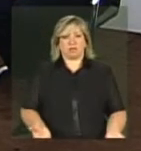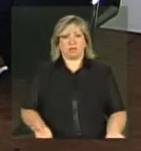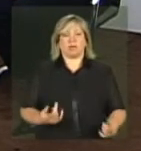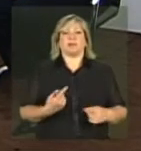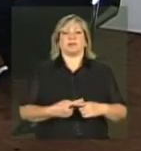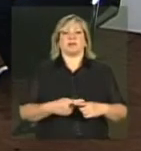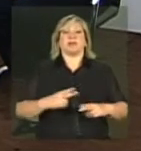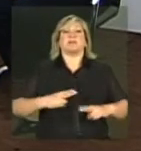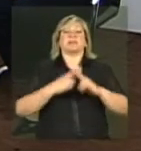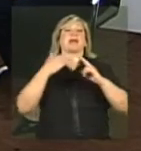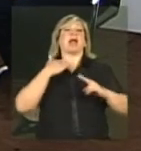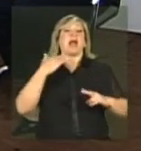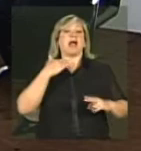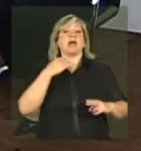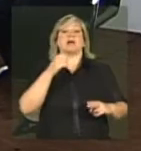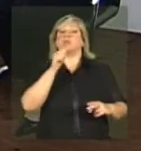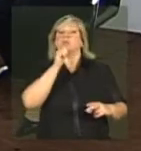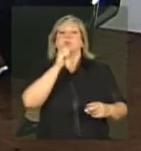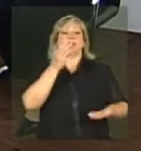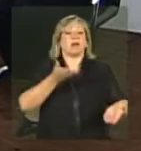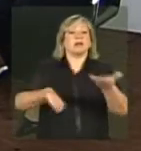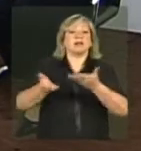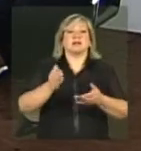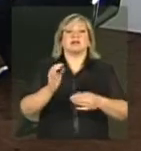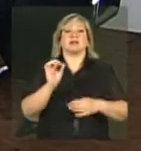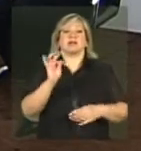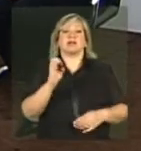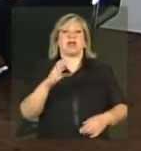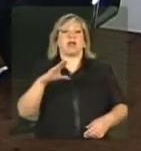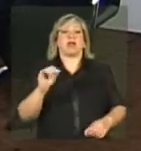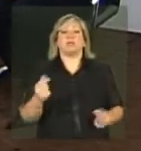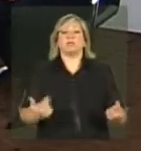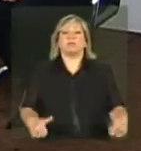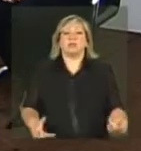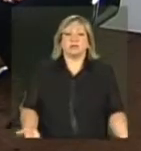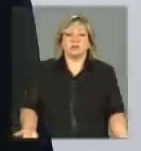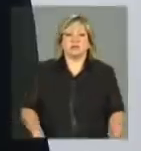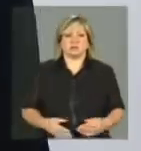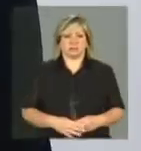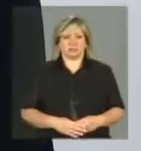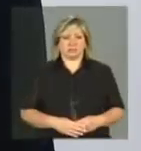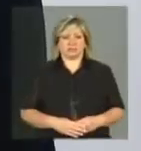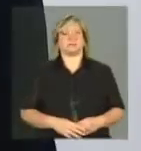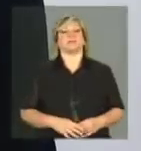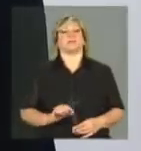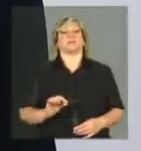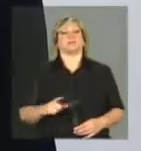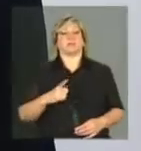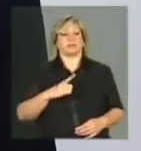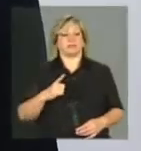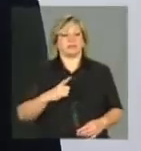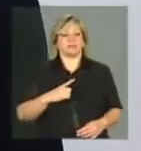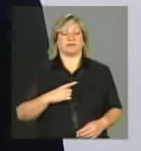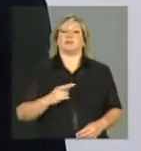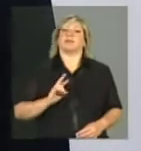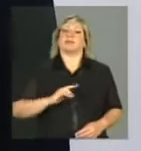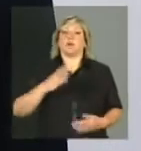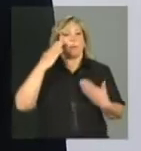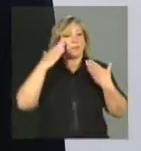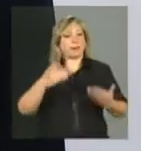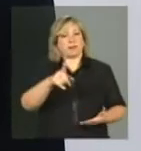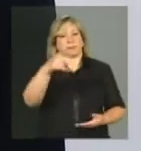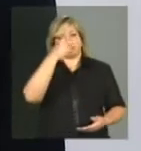Caixa não está dando devido atendimento técnico? É isso mesmo. Município de Araraguara, em São Paulo. Obrigada pela pergunta. Araraguara.